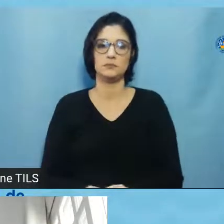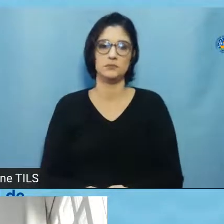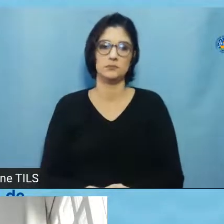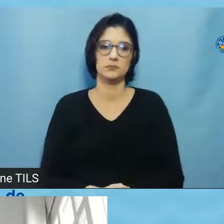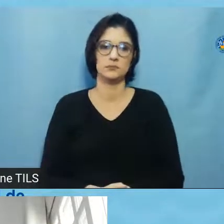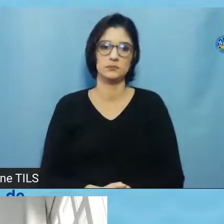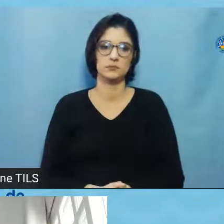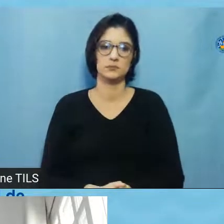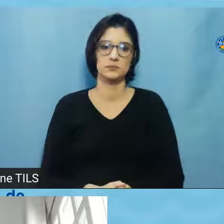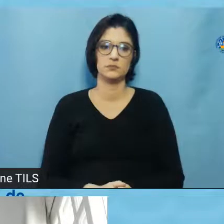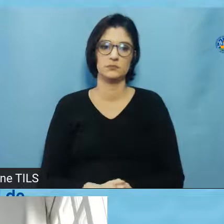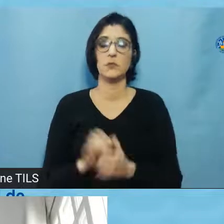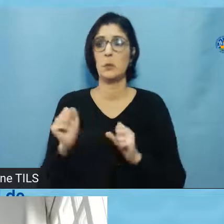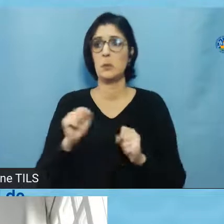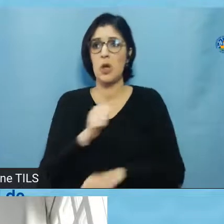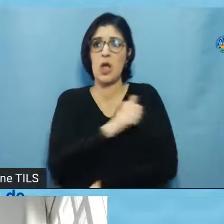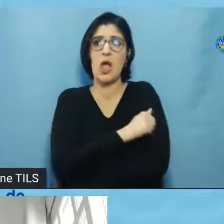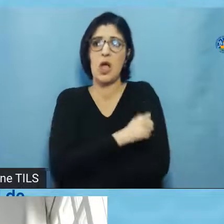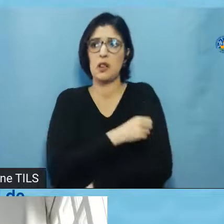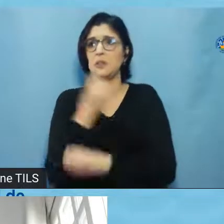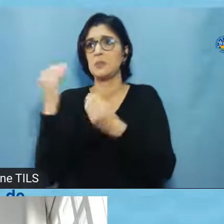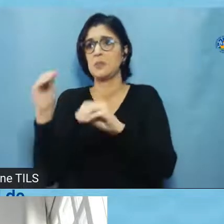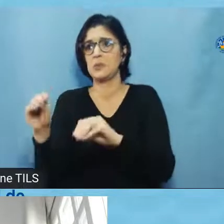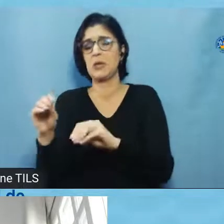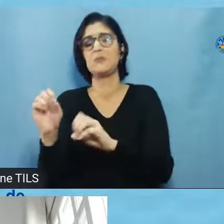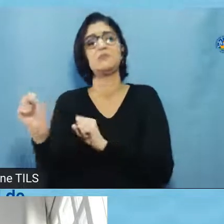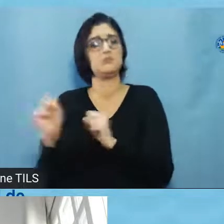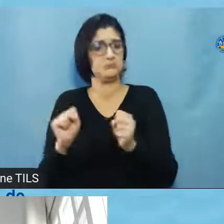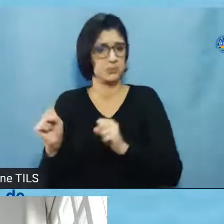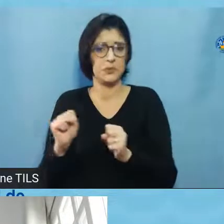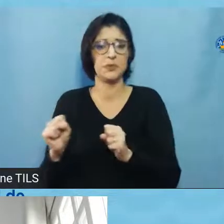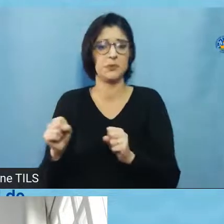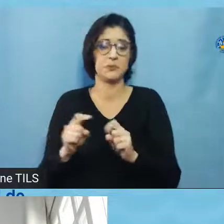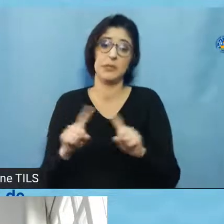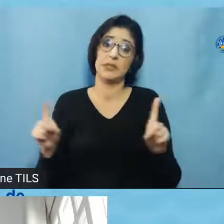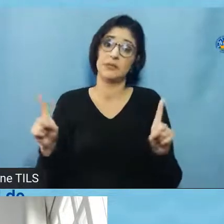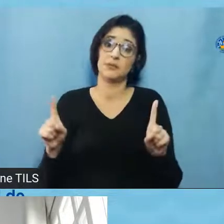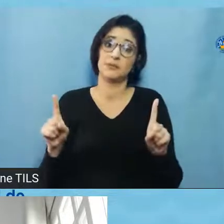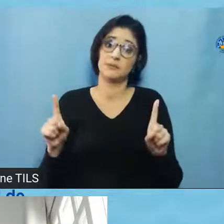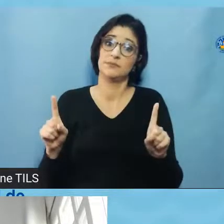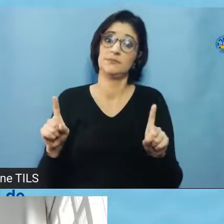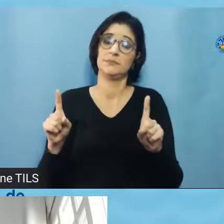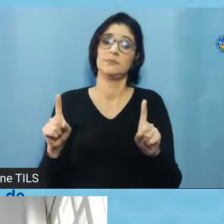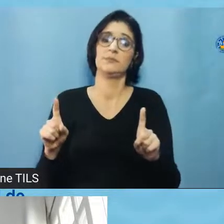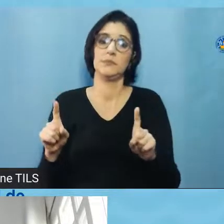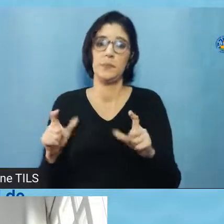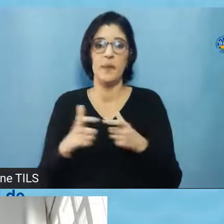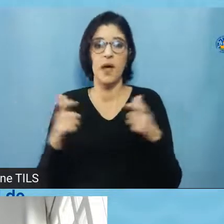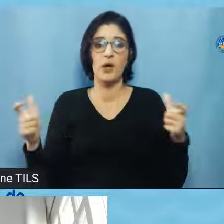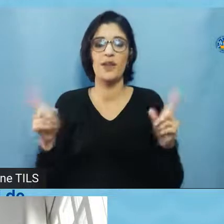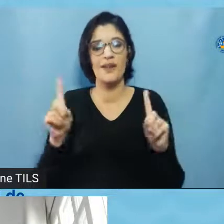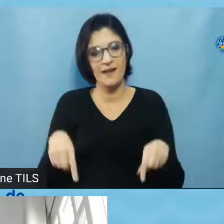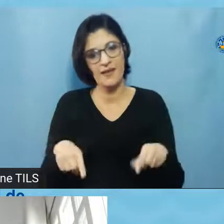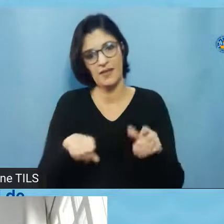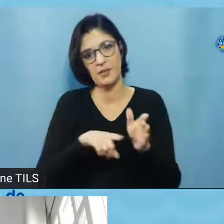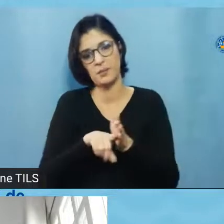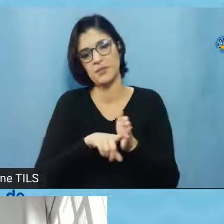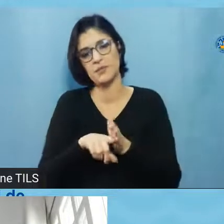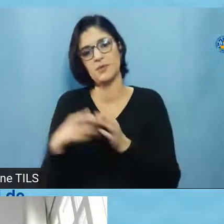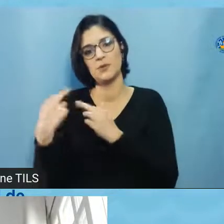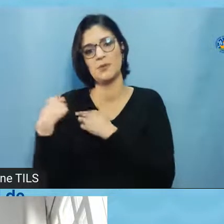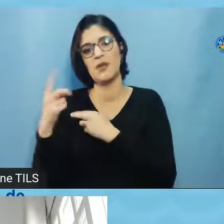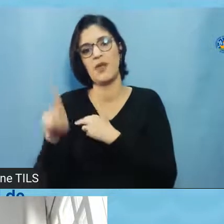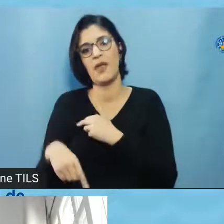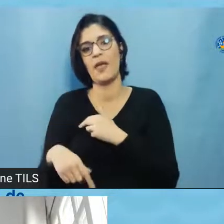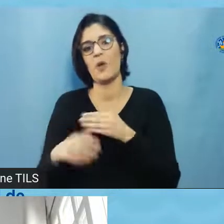é possível um estudante submeter? É possível, mas em geral, vai, quem submete como pesquisador responsável é o orientador do